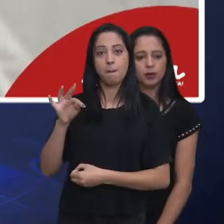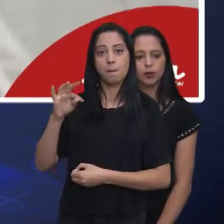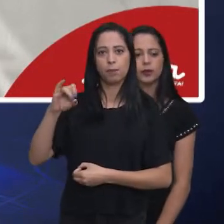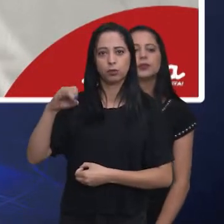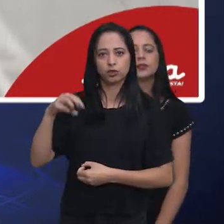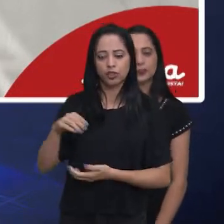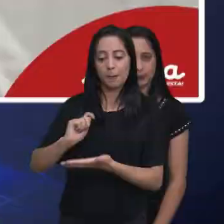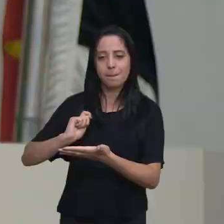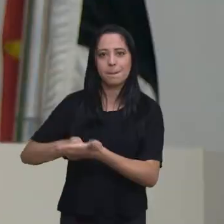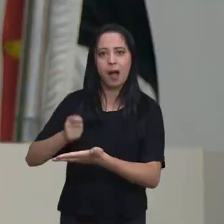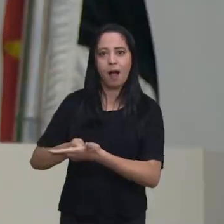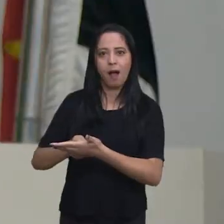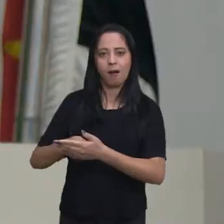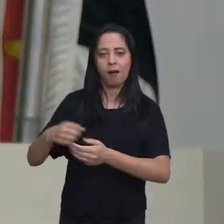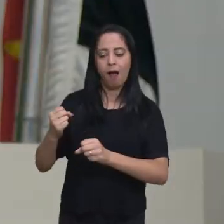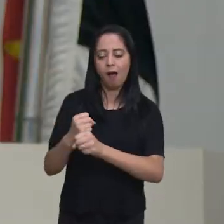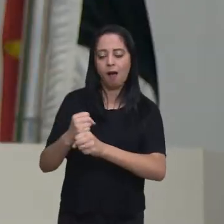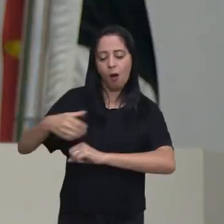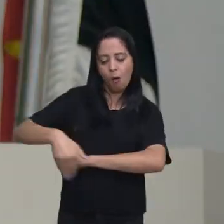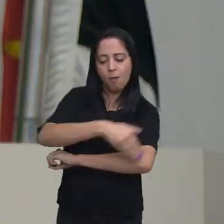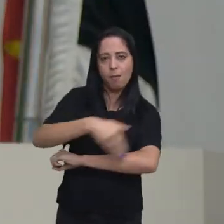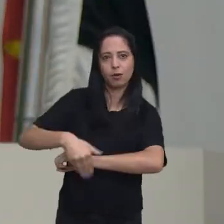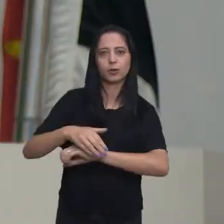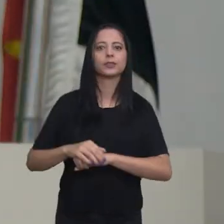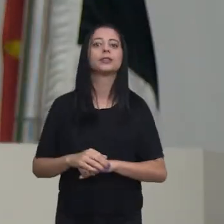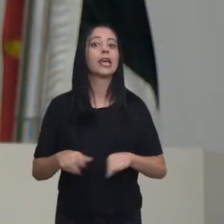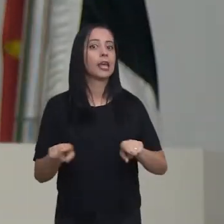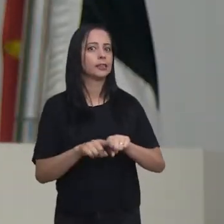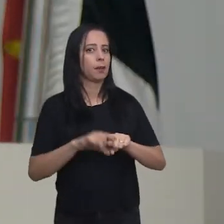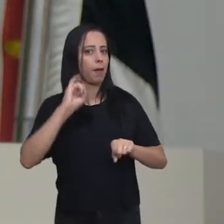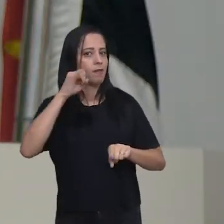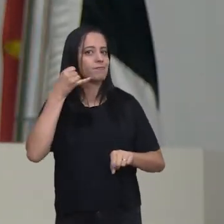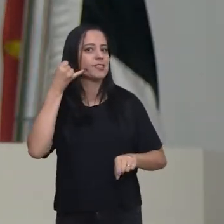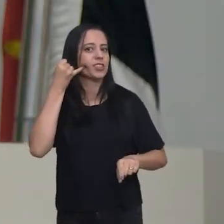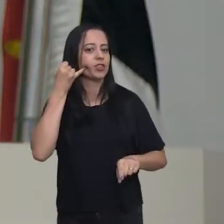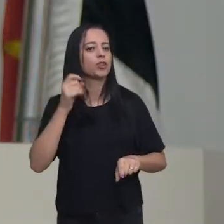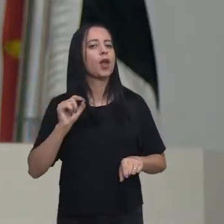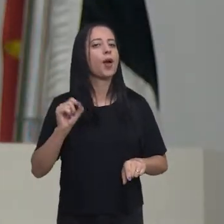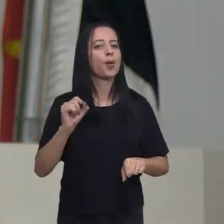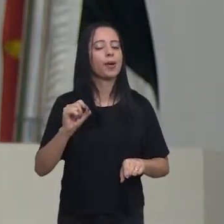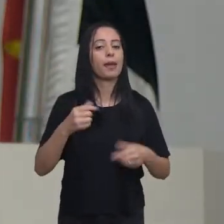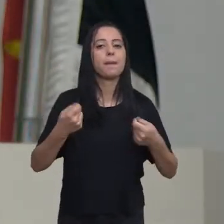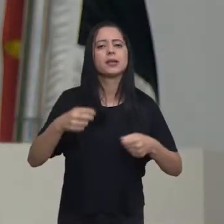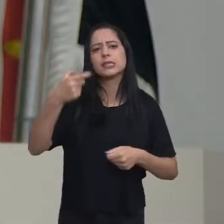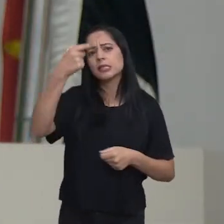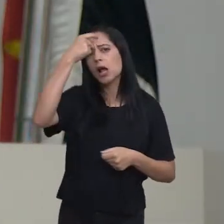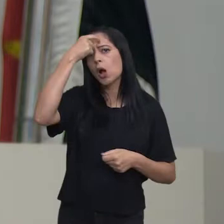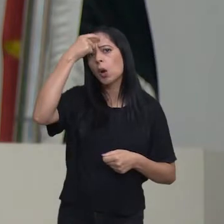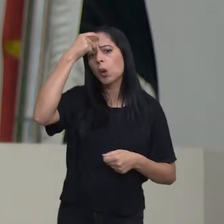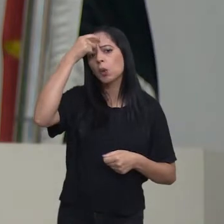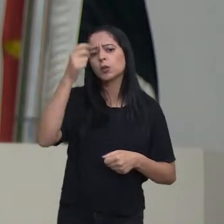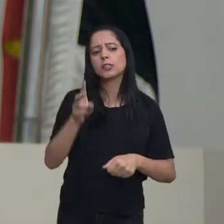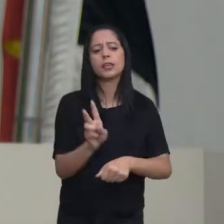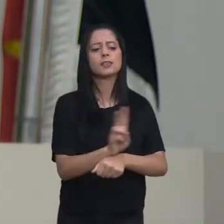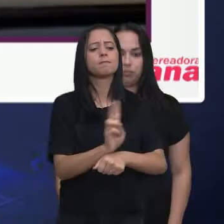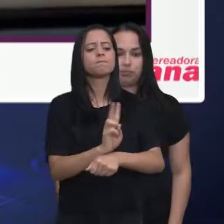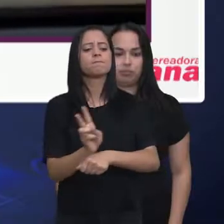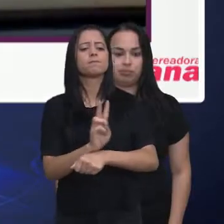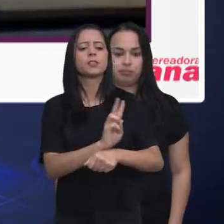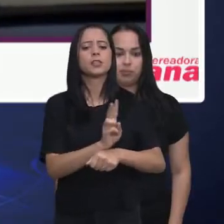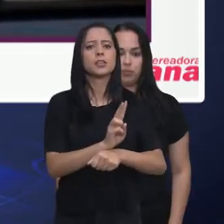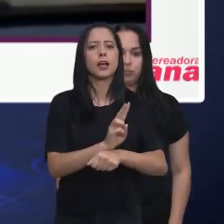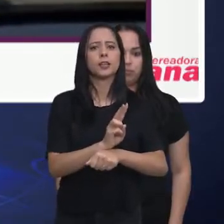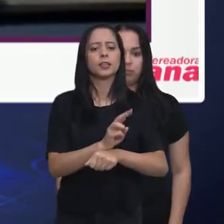avenida da cidade. E o recado da vereadora Juliana Fraga foi por maior consciência e fiscalização no trânsito.